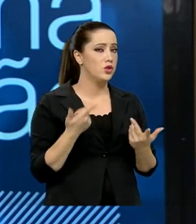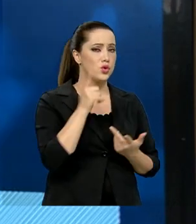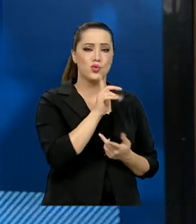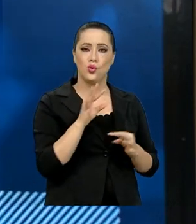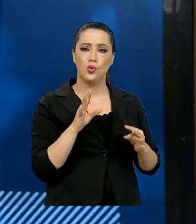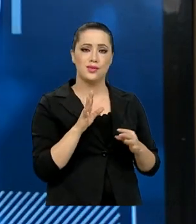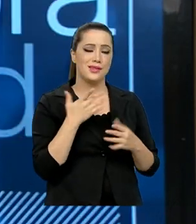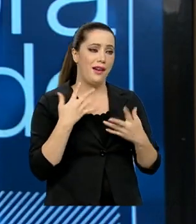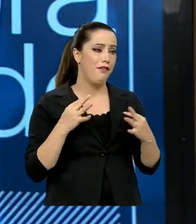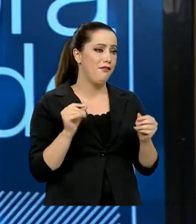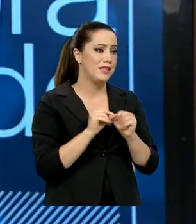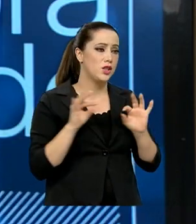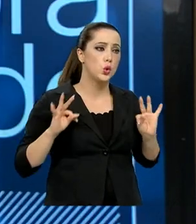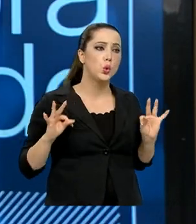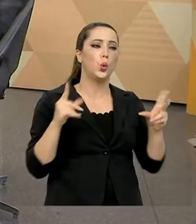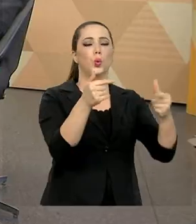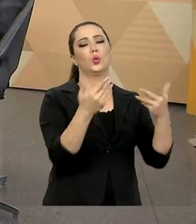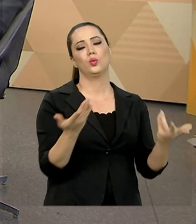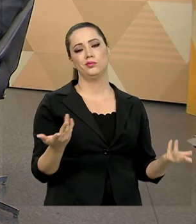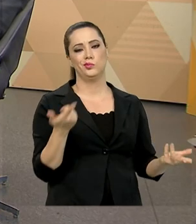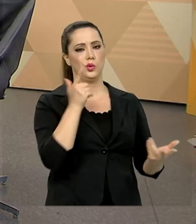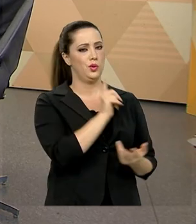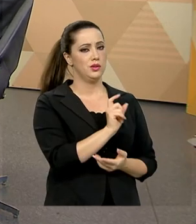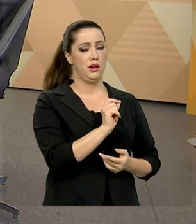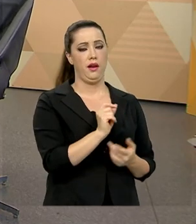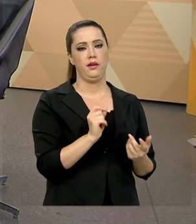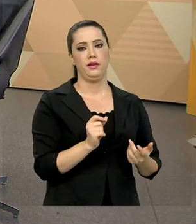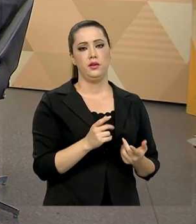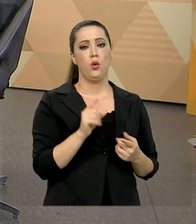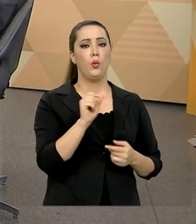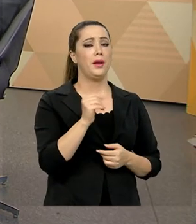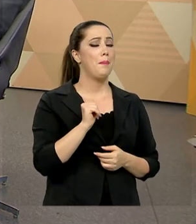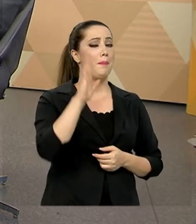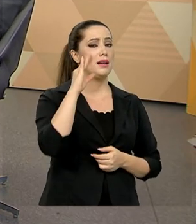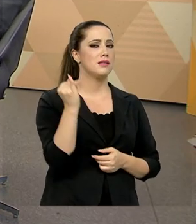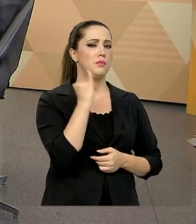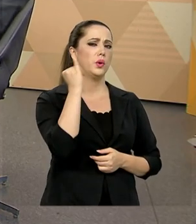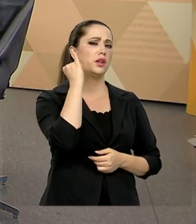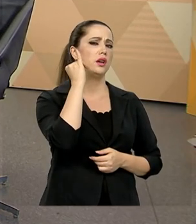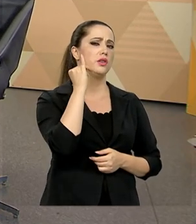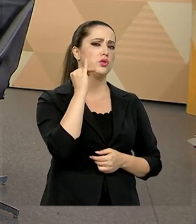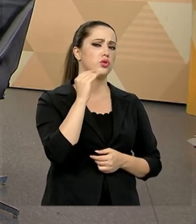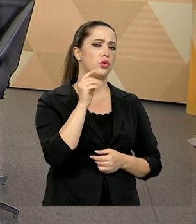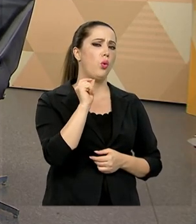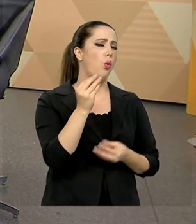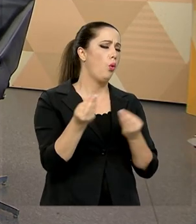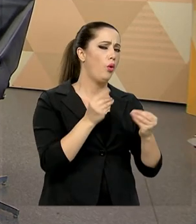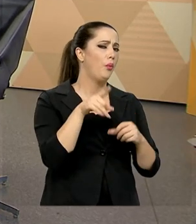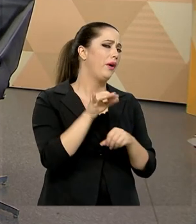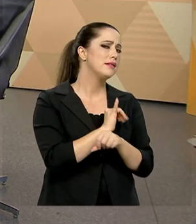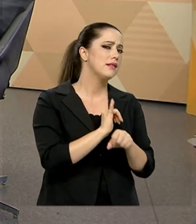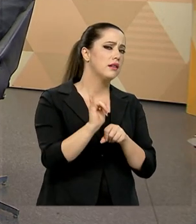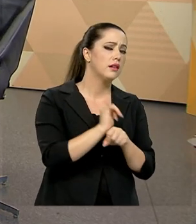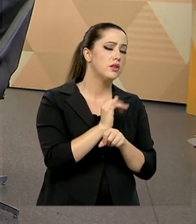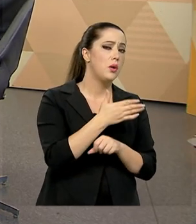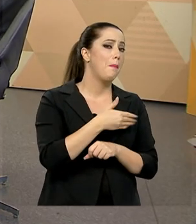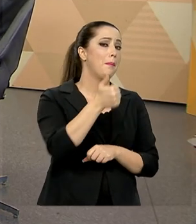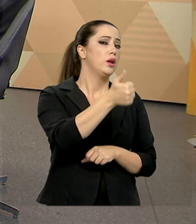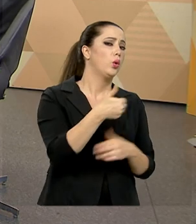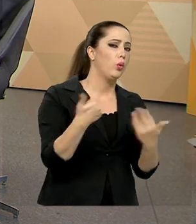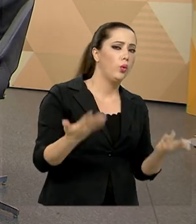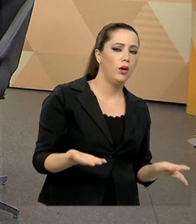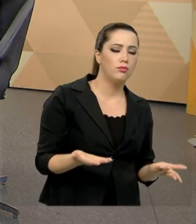pode investir em tudo e precisamos definir o que é estratégico do país. E, dentre o que é estratégico, o que é